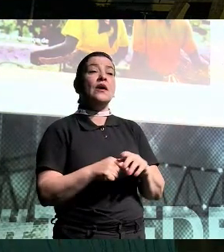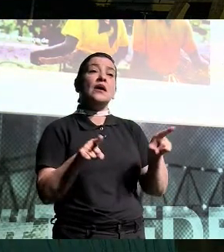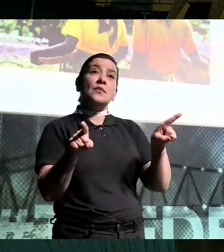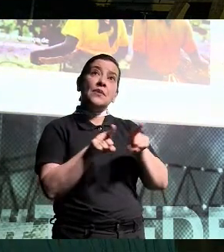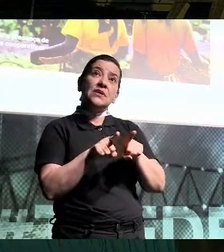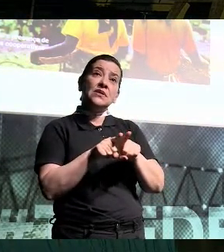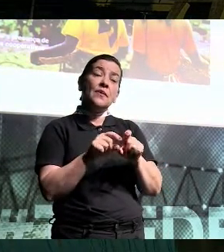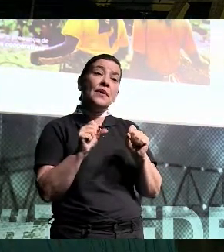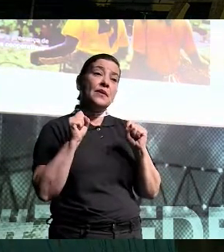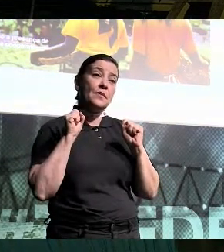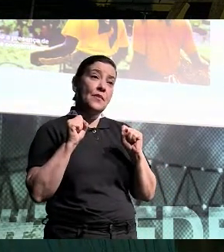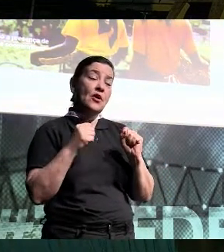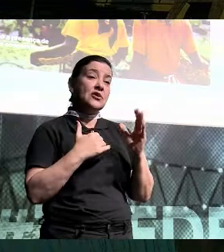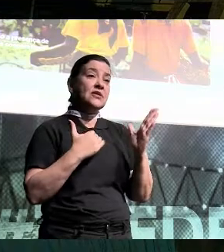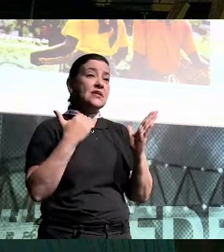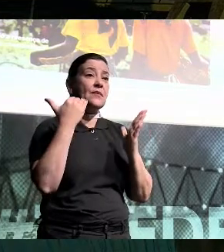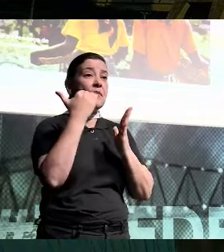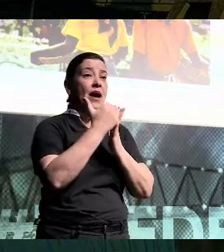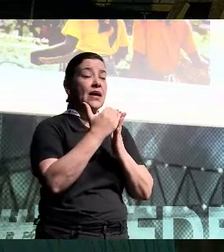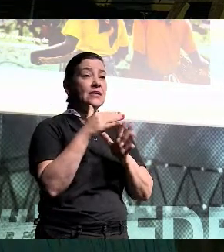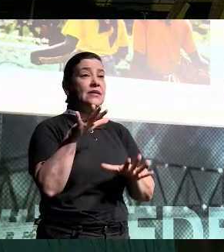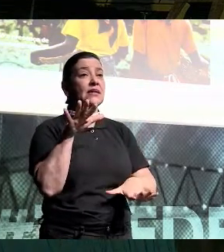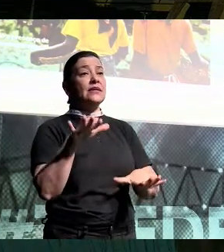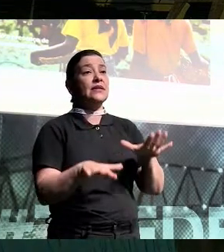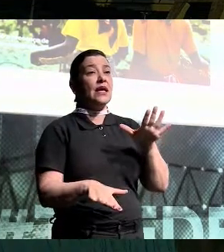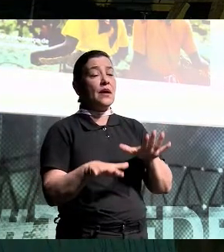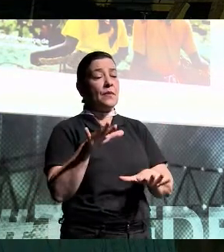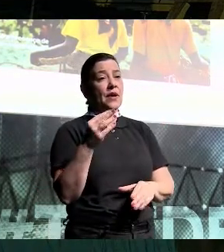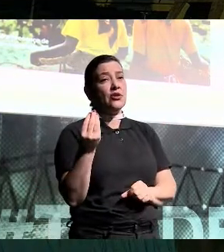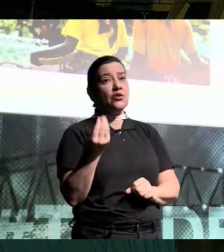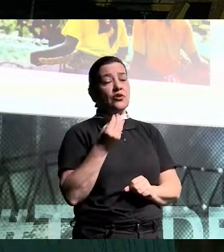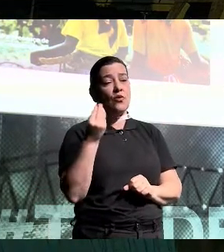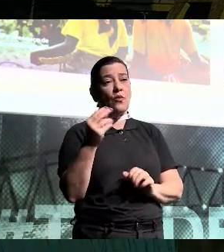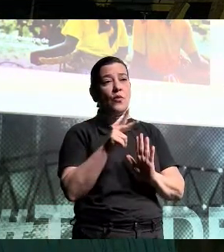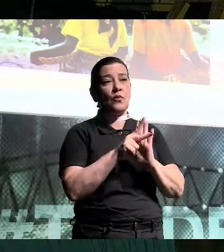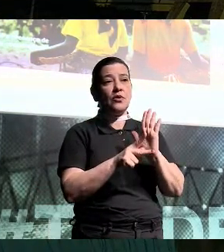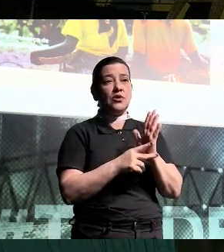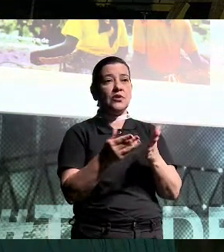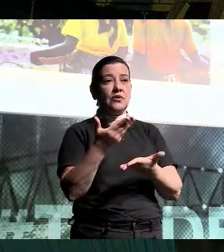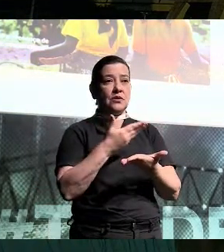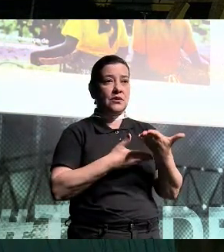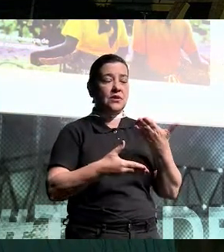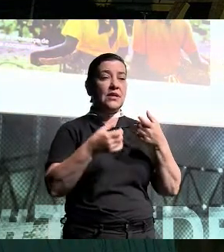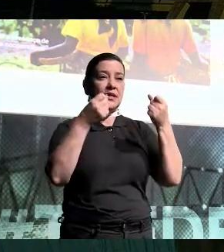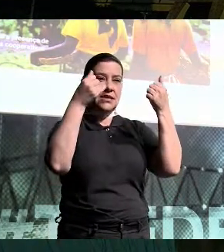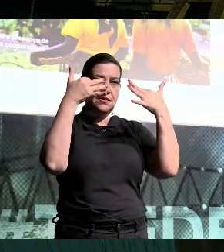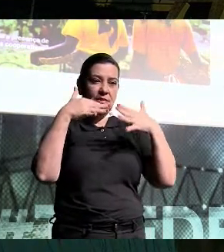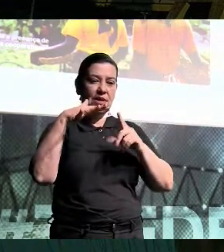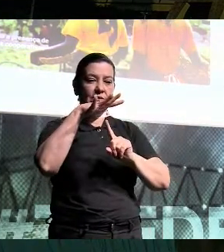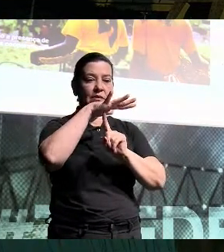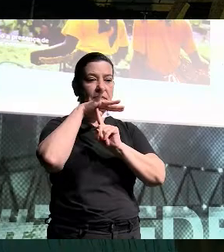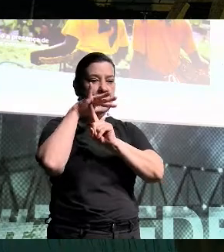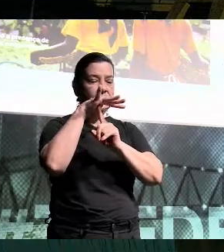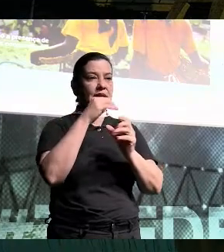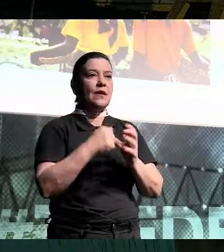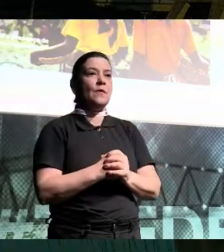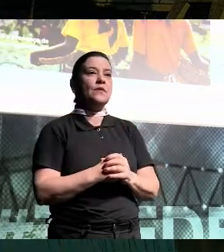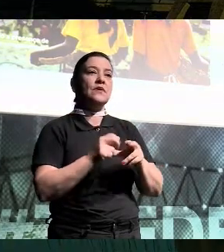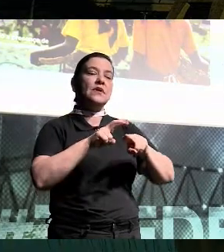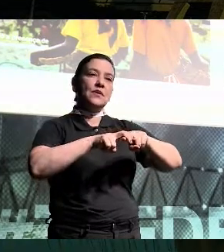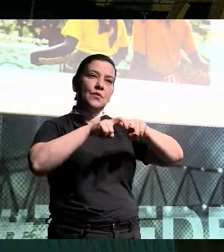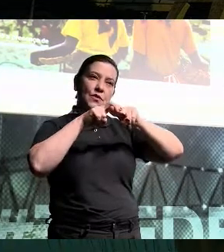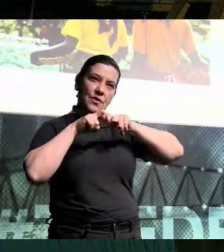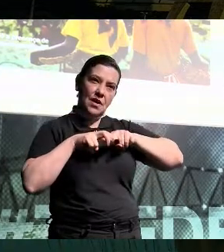pode ser um pouquinho maior. Vai depender muito de como a galera vai engajar no projeto. E aí, falando um pouquinho do recorte ambiental, por conta